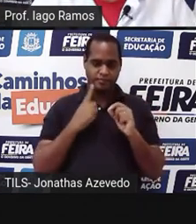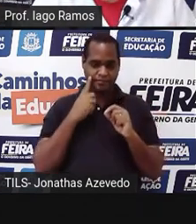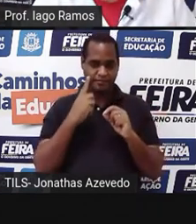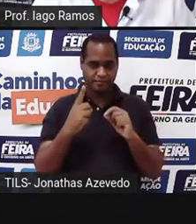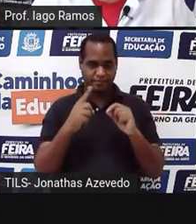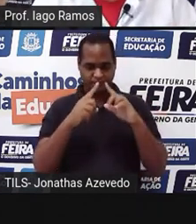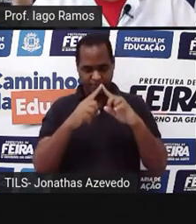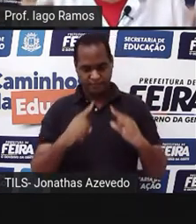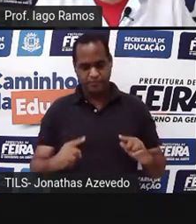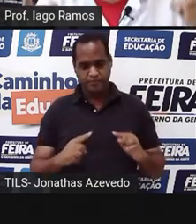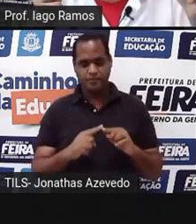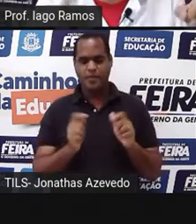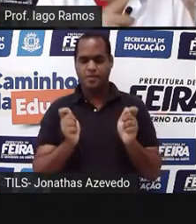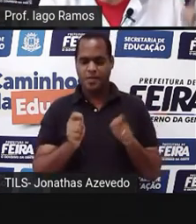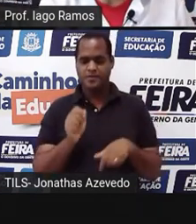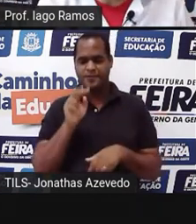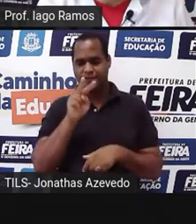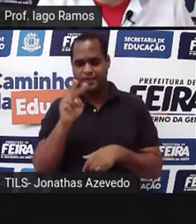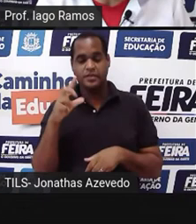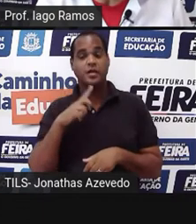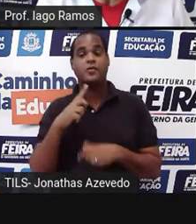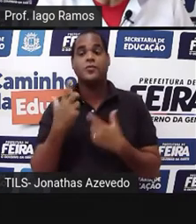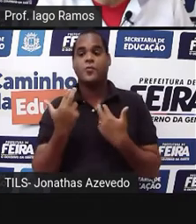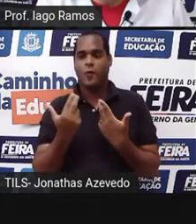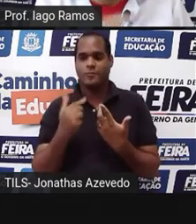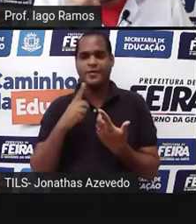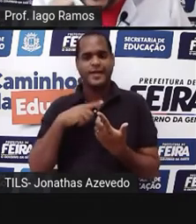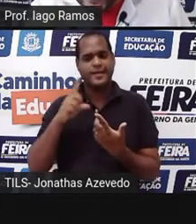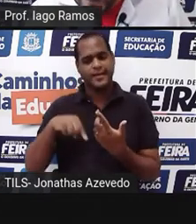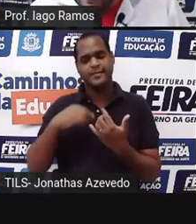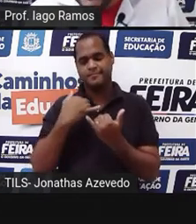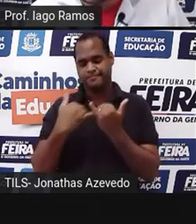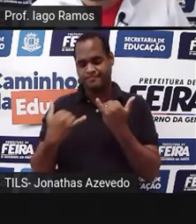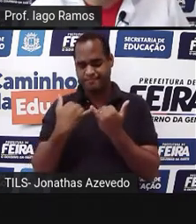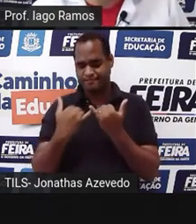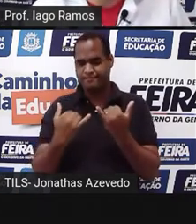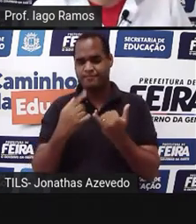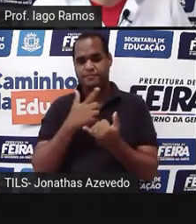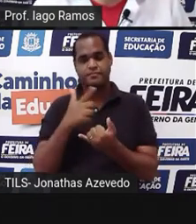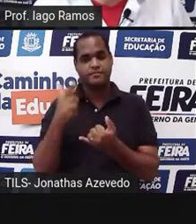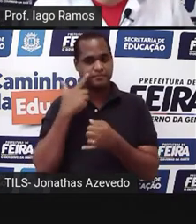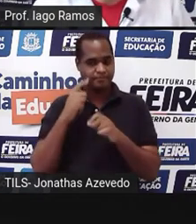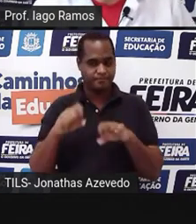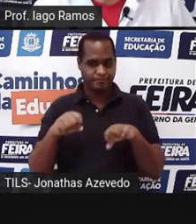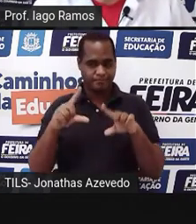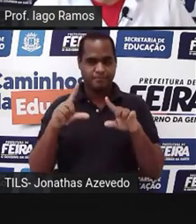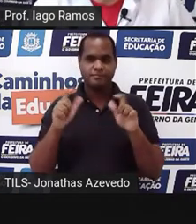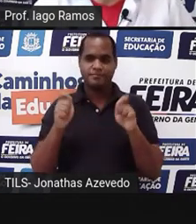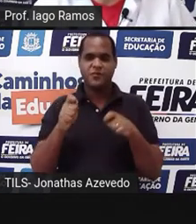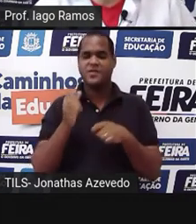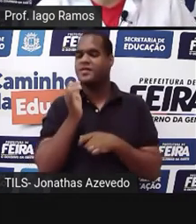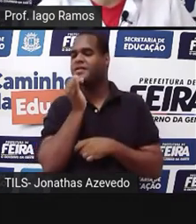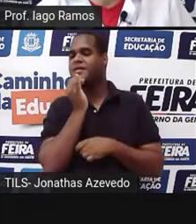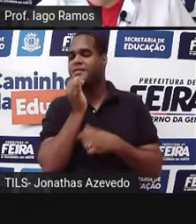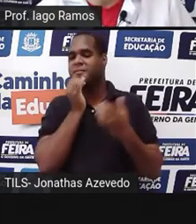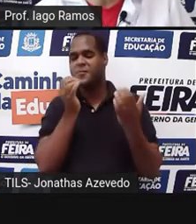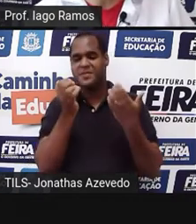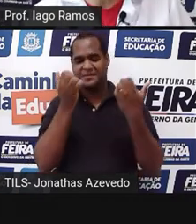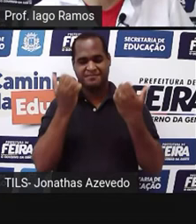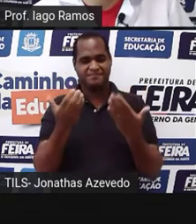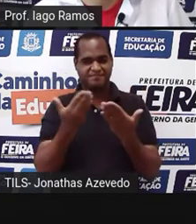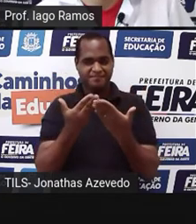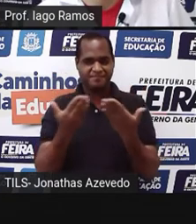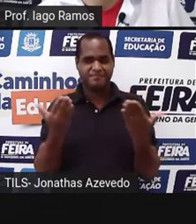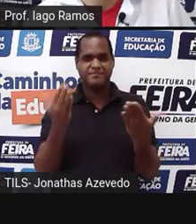já consigo dizer os triângulos são semelhantes. Tá bom? E aqui na próxima tela, um exemplozinho para você. Tem